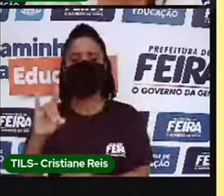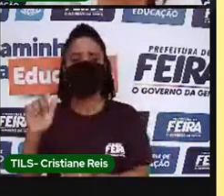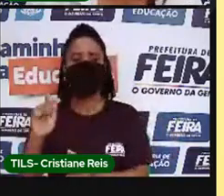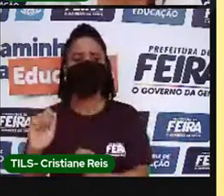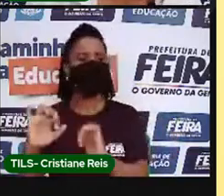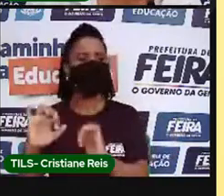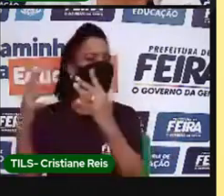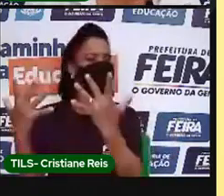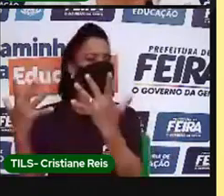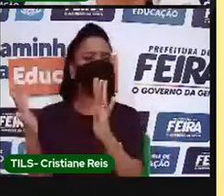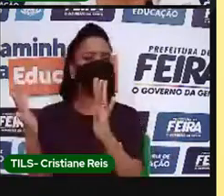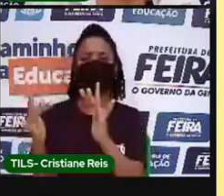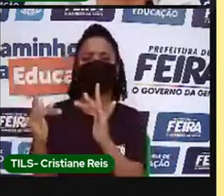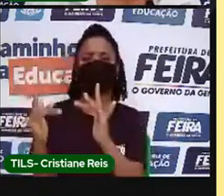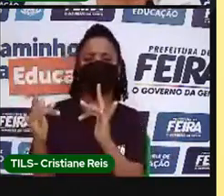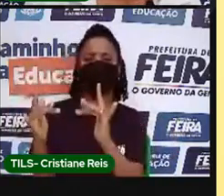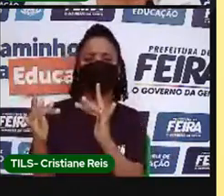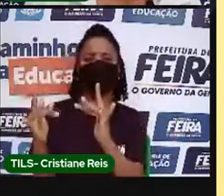Pensa um pouquinho.